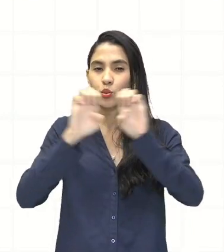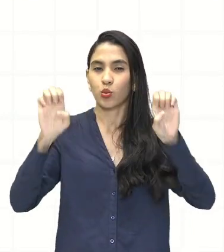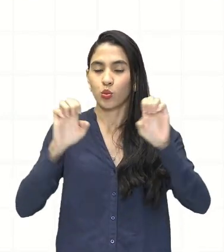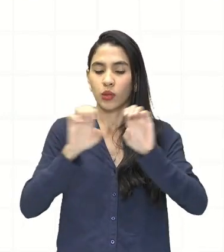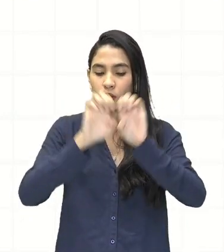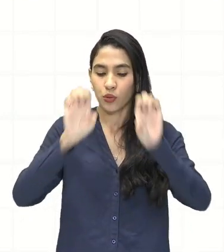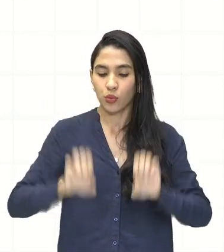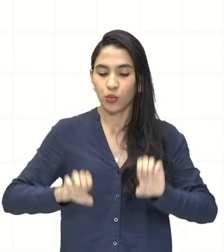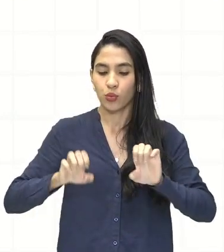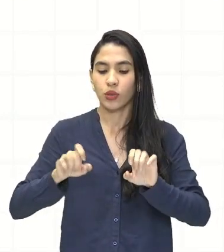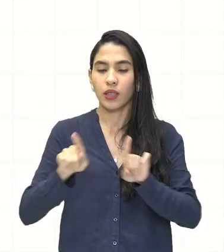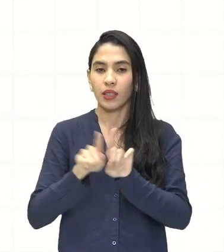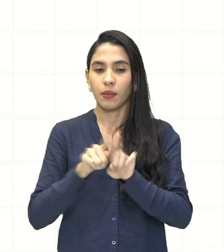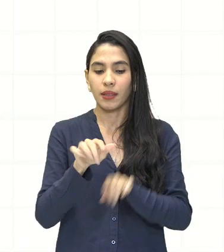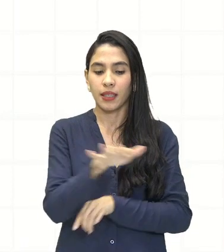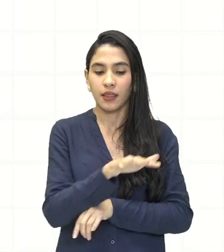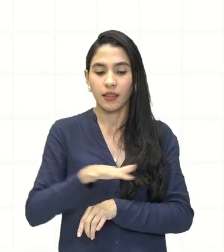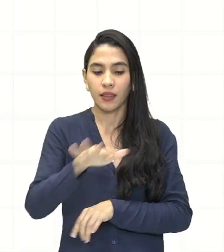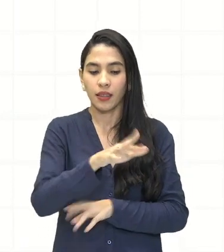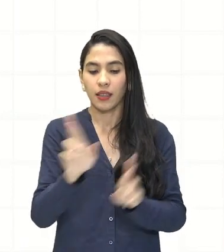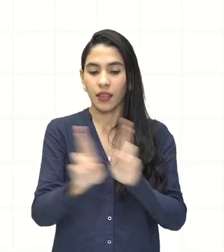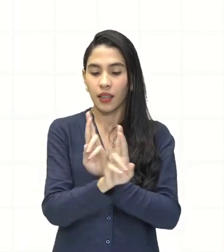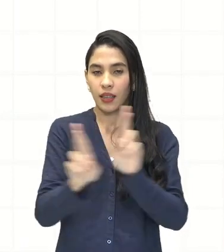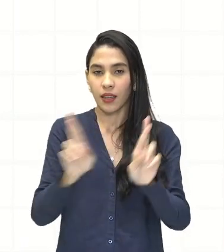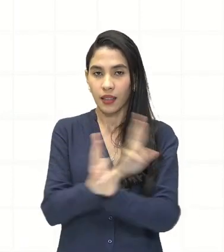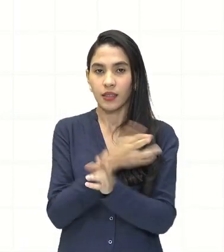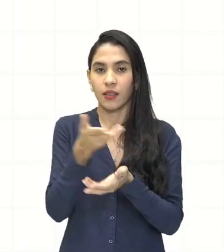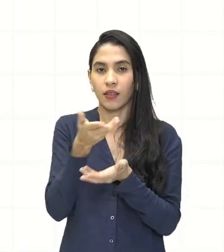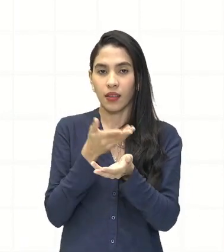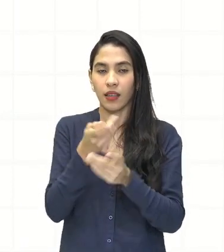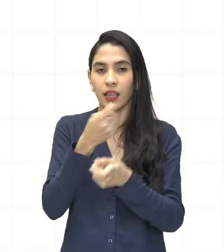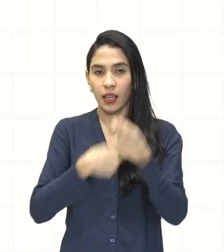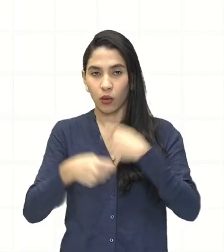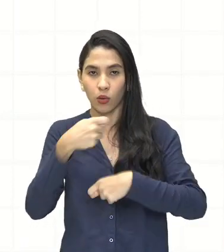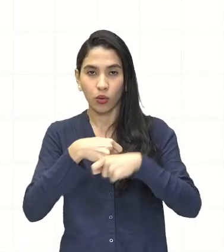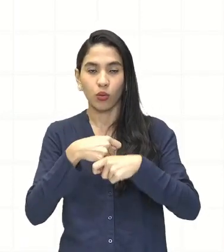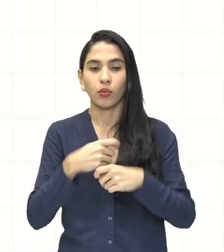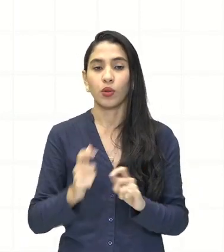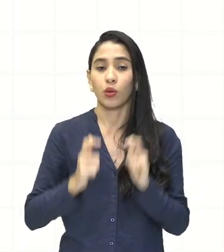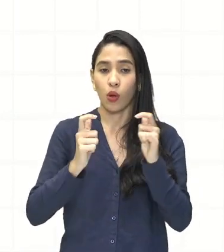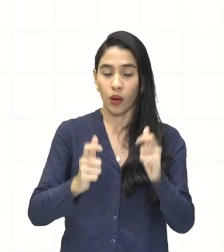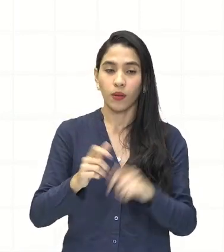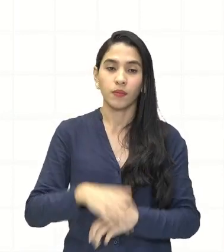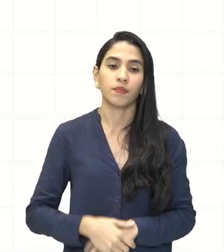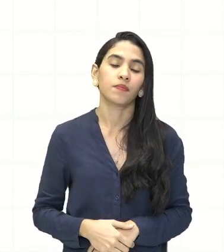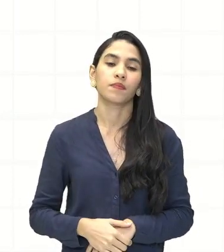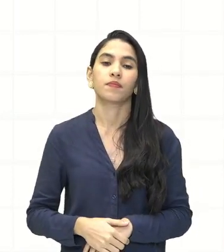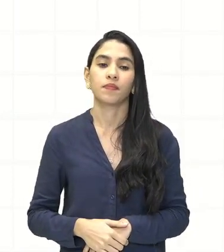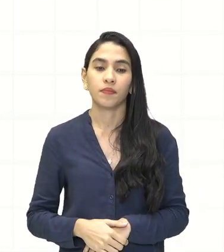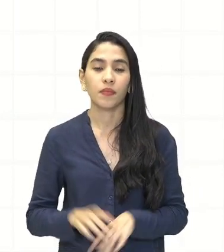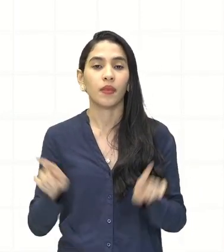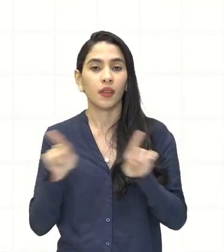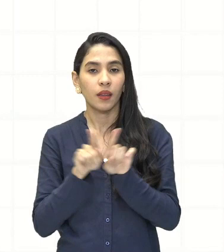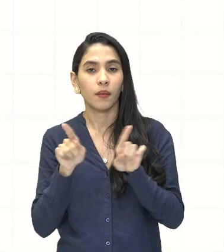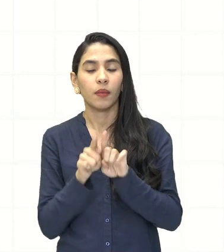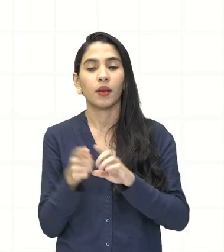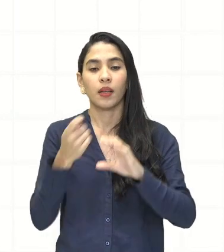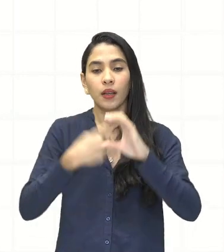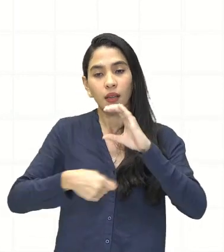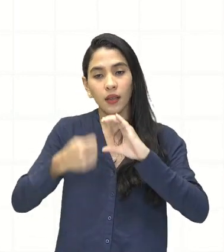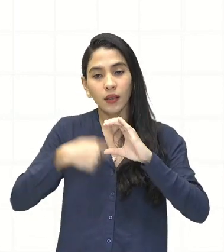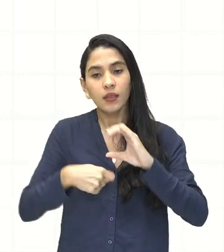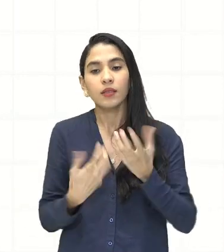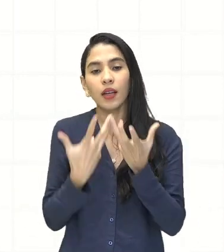espaço dentro das relações econômicas dentro de um local. E claro que o capitalismo também vai